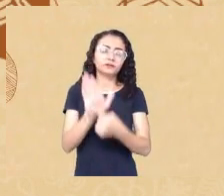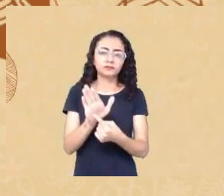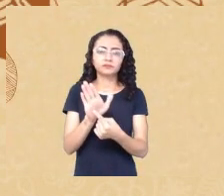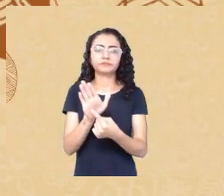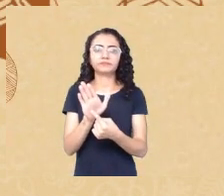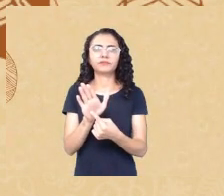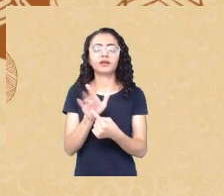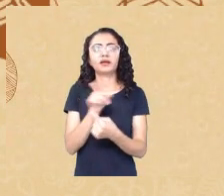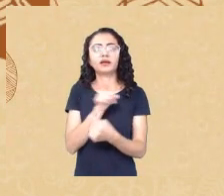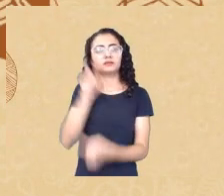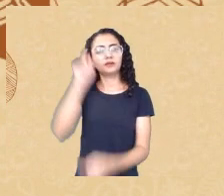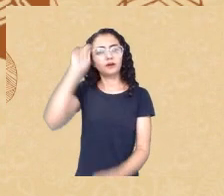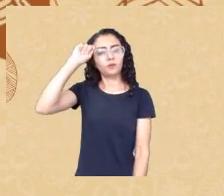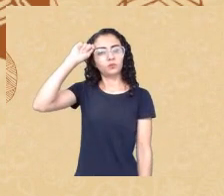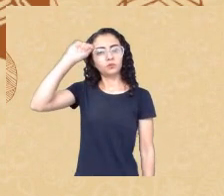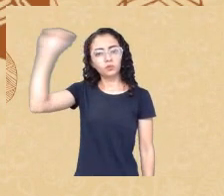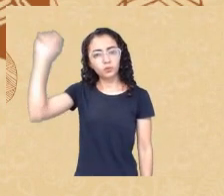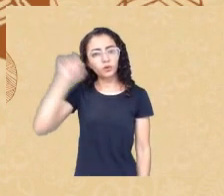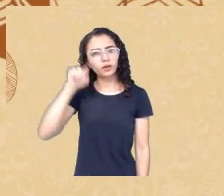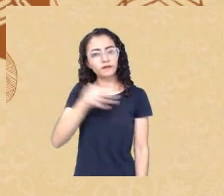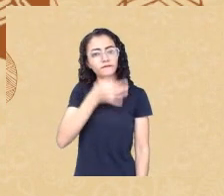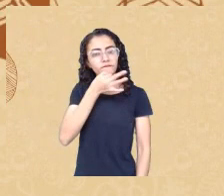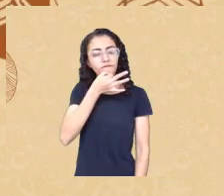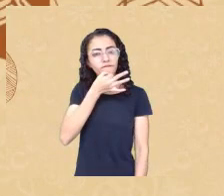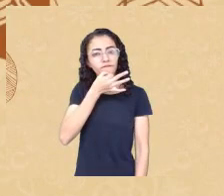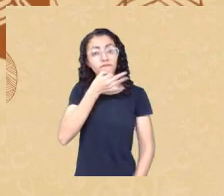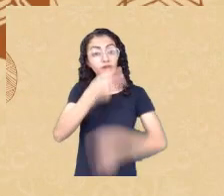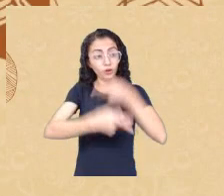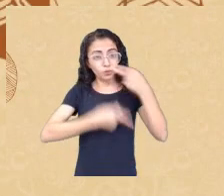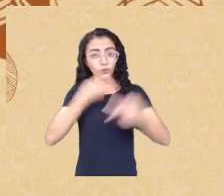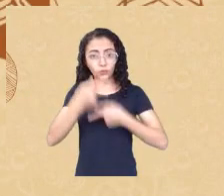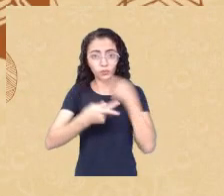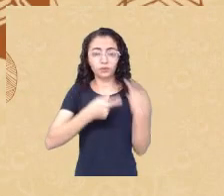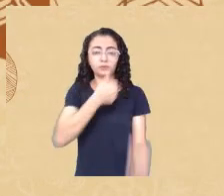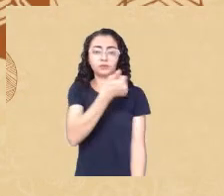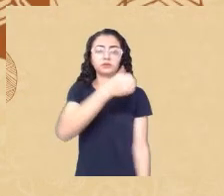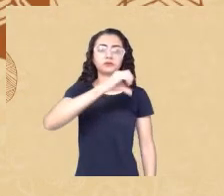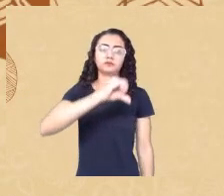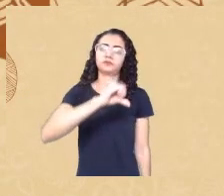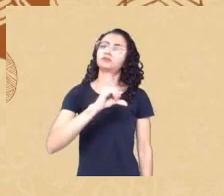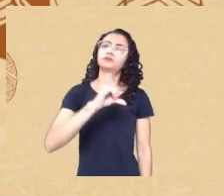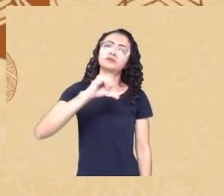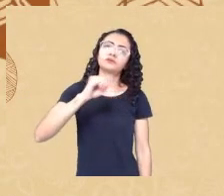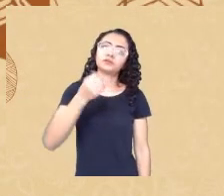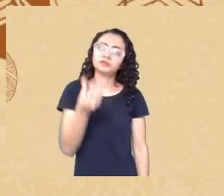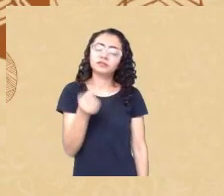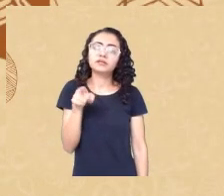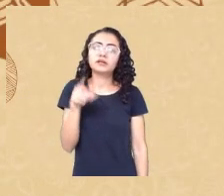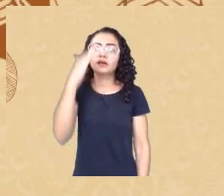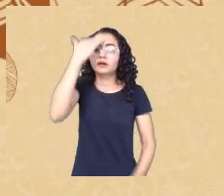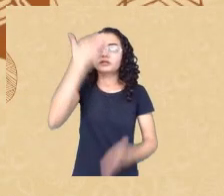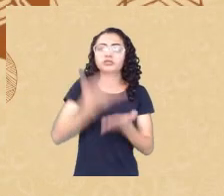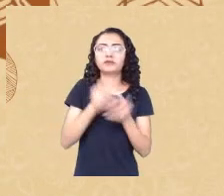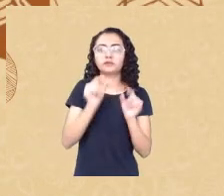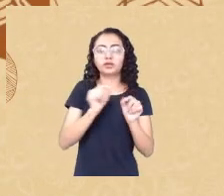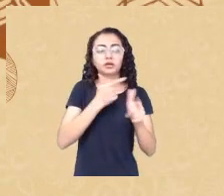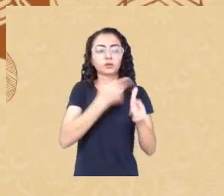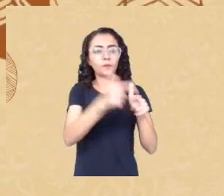1916 que ele acreditava que o problema com pessoas de origem hispânica indígenas